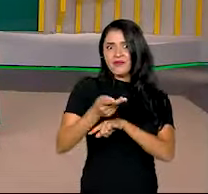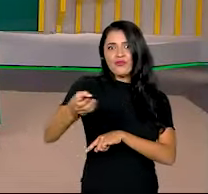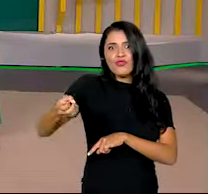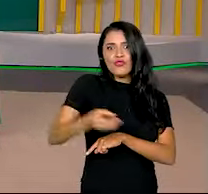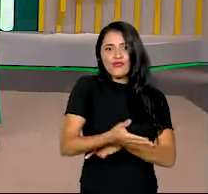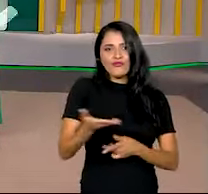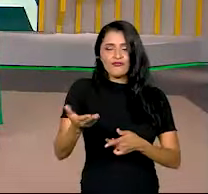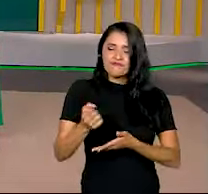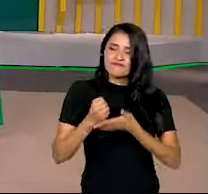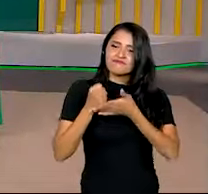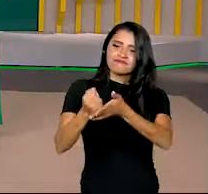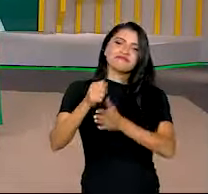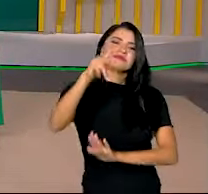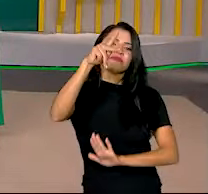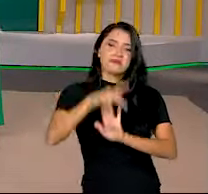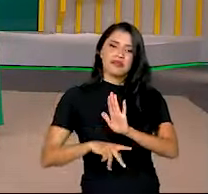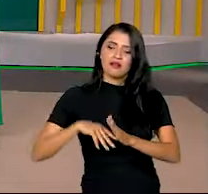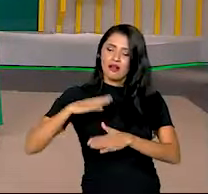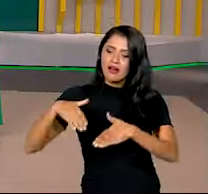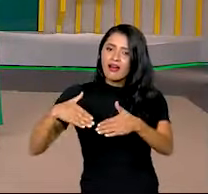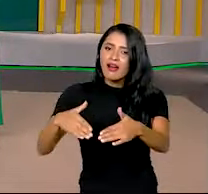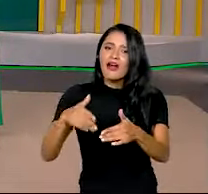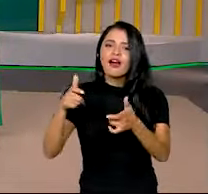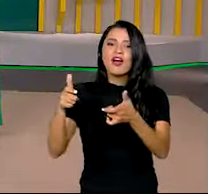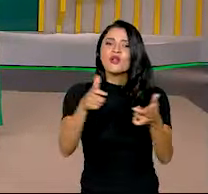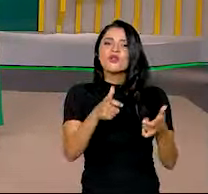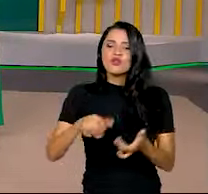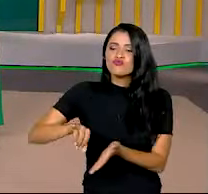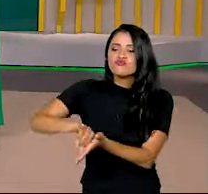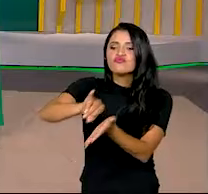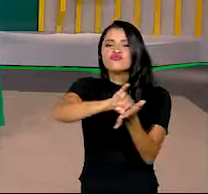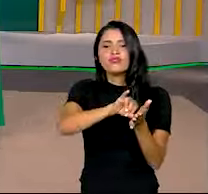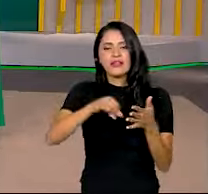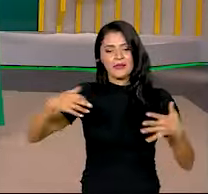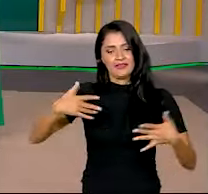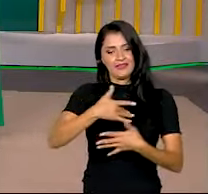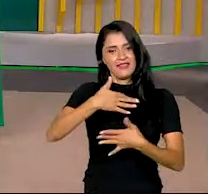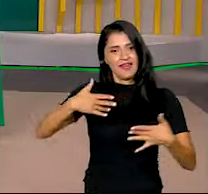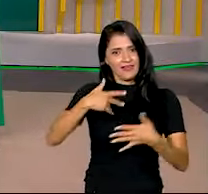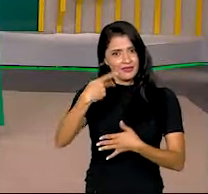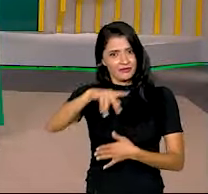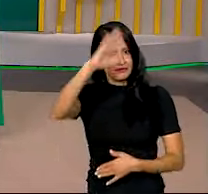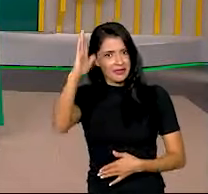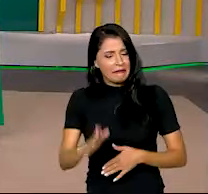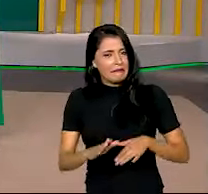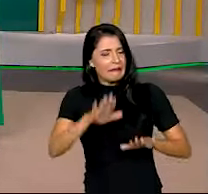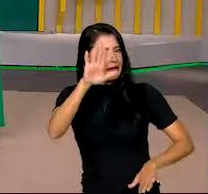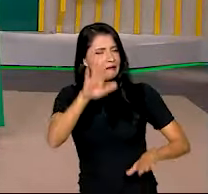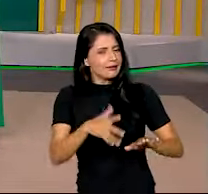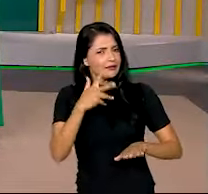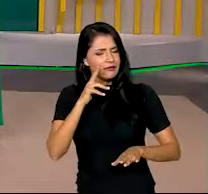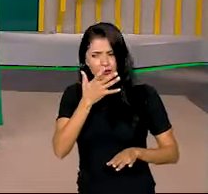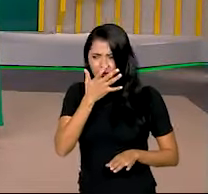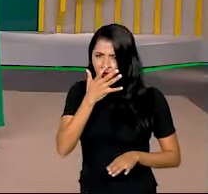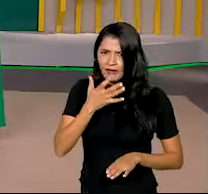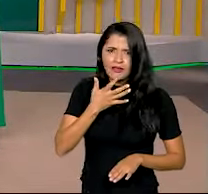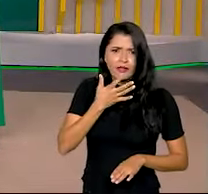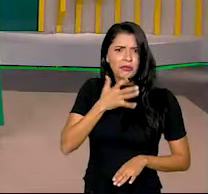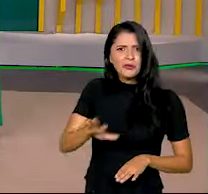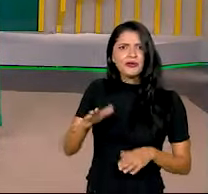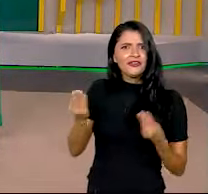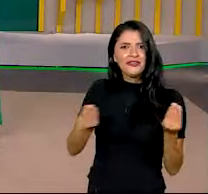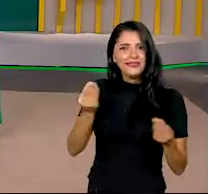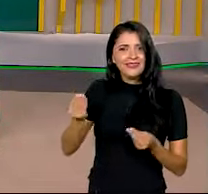apoiar projetos que estão em andamento nos grandes centros urbanos do país e que muitas vezes não são conhecidos.